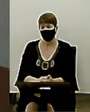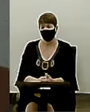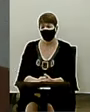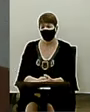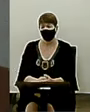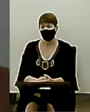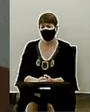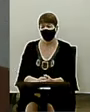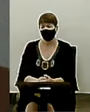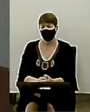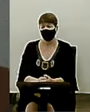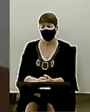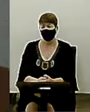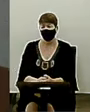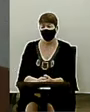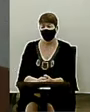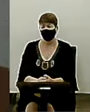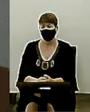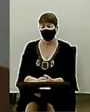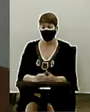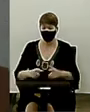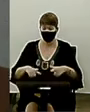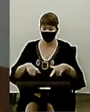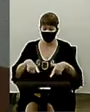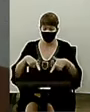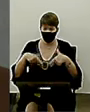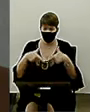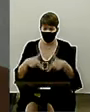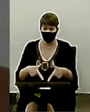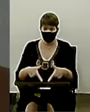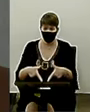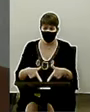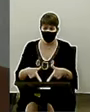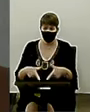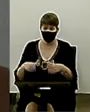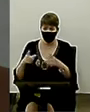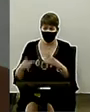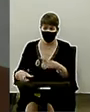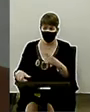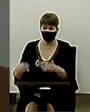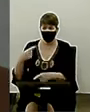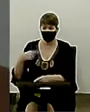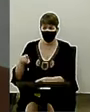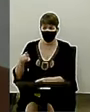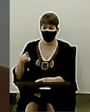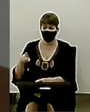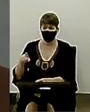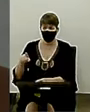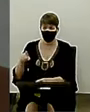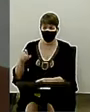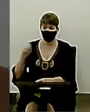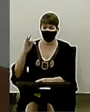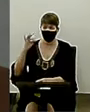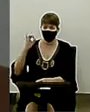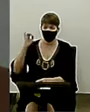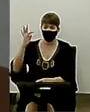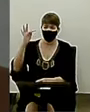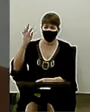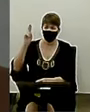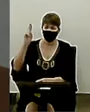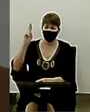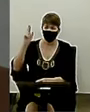bastante empenho na região noroeste do Estado. Fui em Itapuranga, batei com a cara na porta, porque